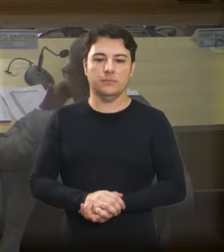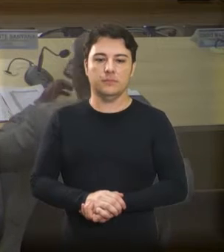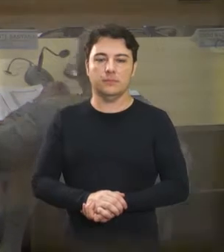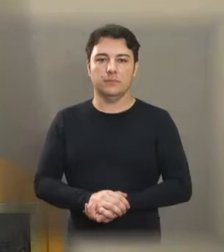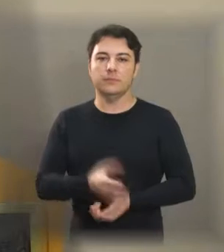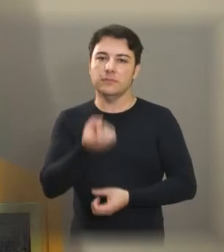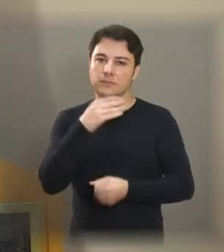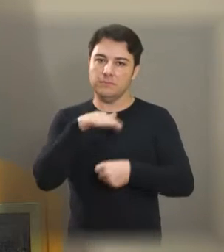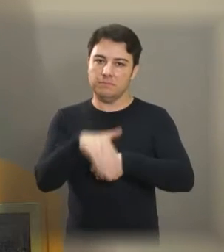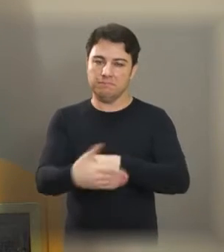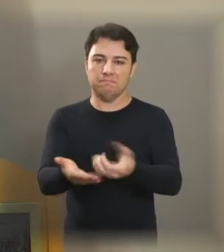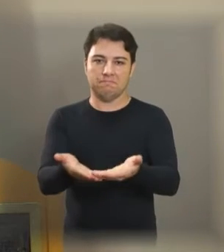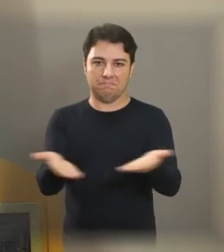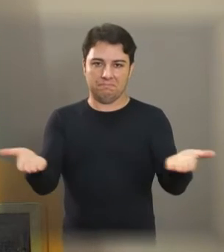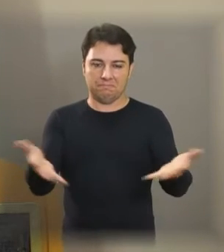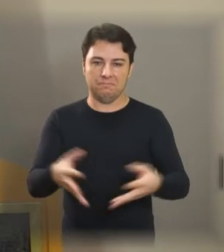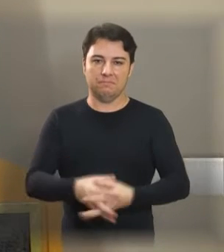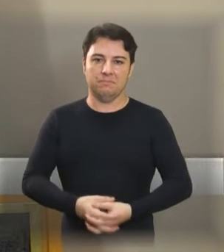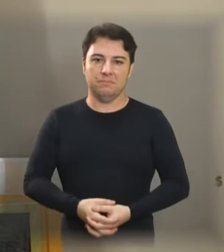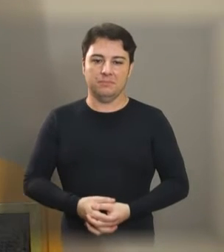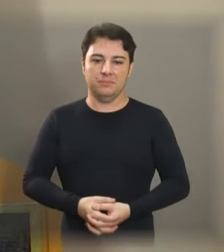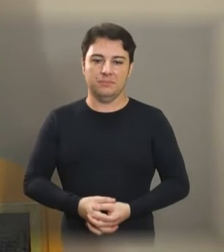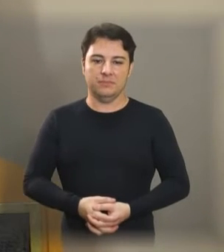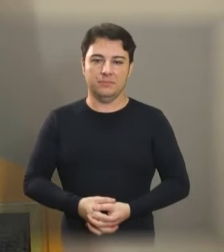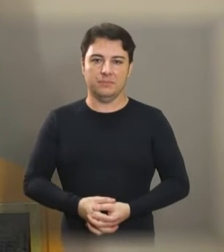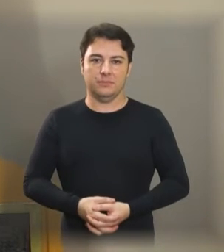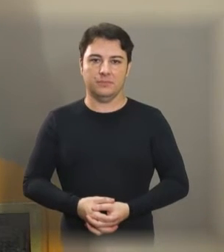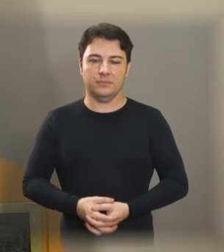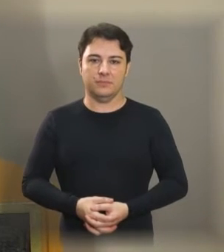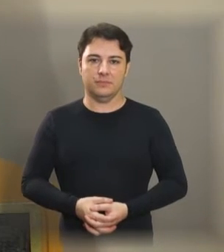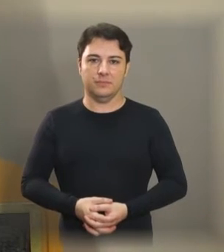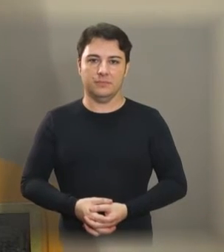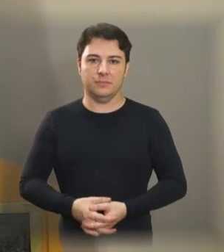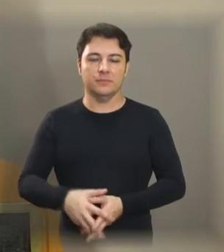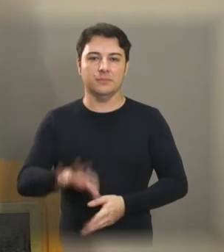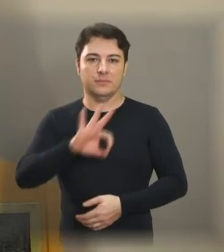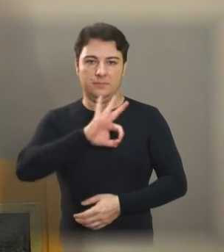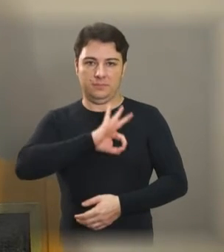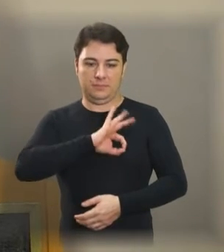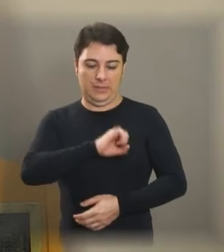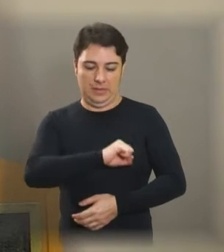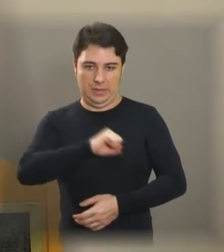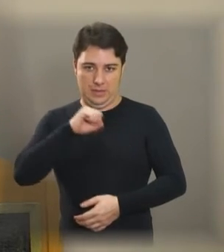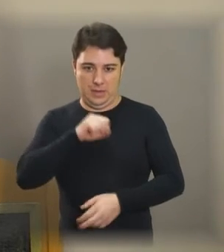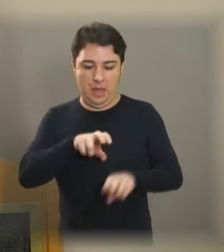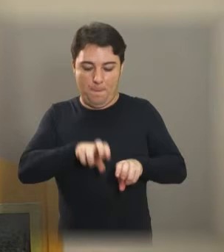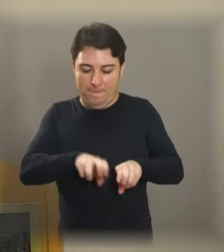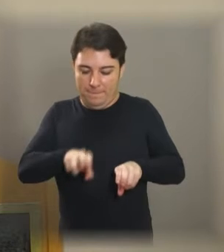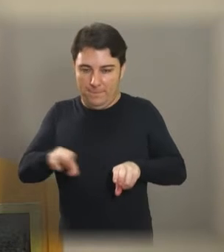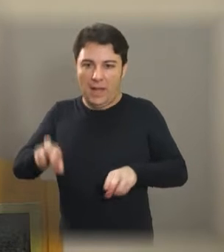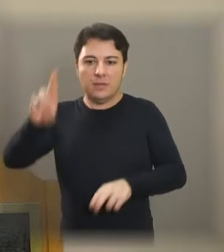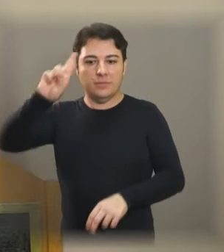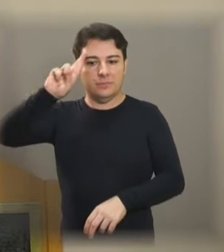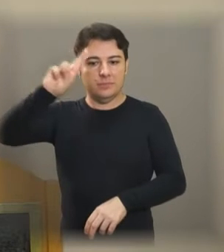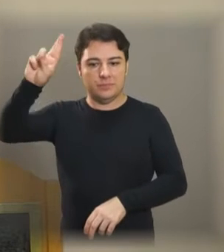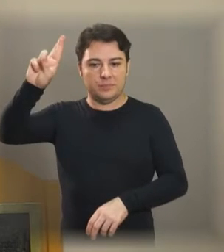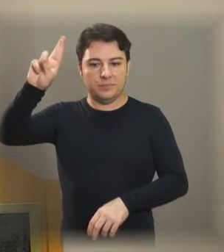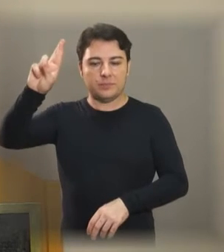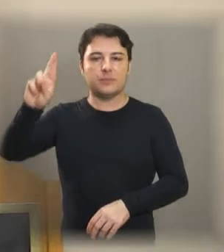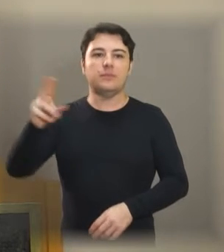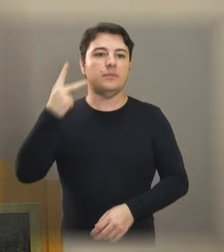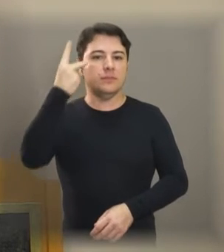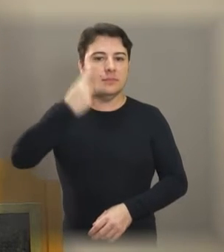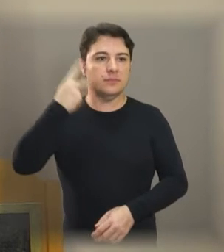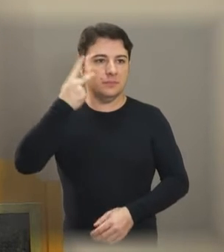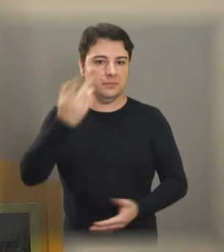Boa noite a todos, boa noite, cumprimento, na pessoa do presidente Tênis Santana, cumprimento a mesa, aos